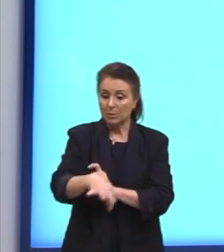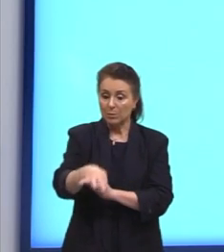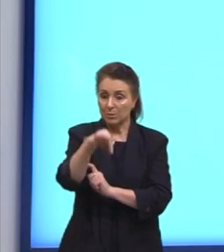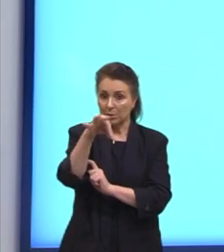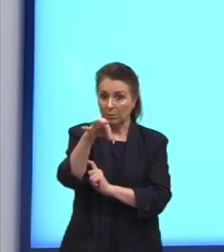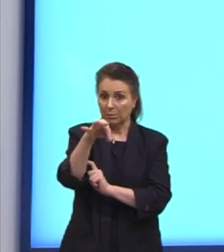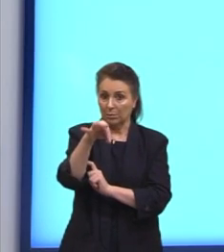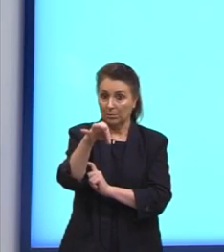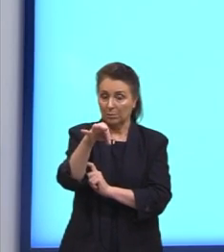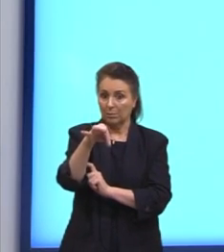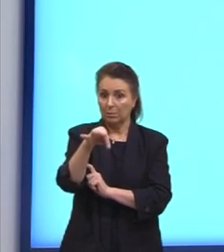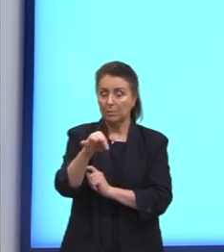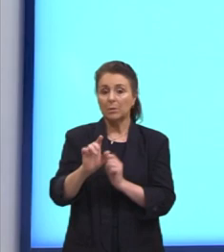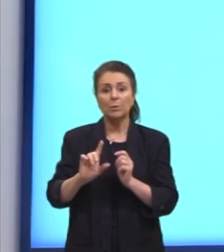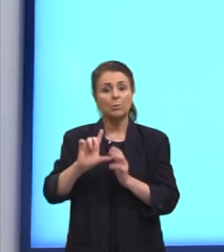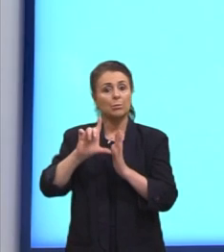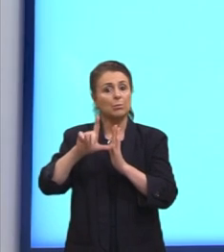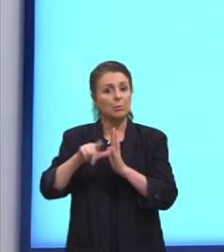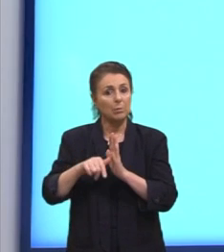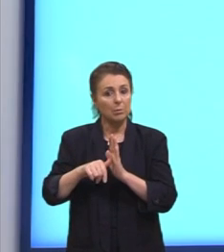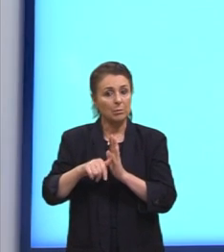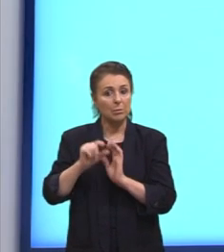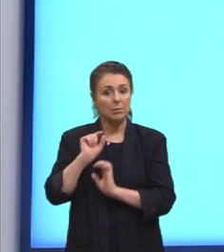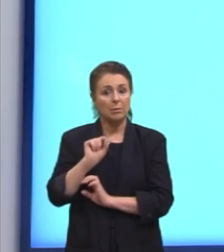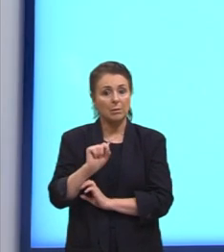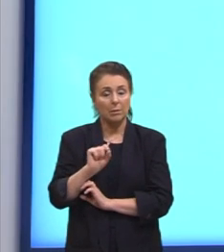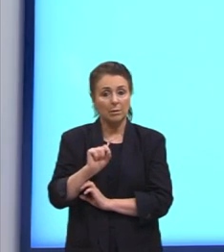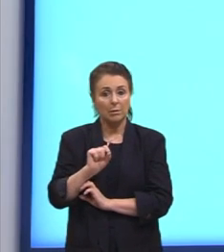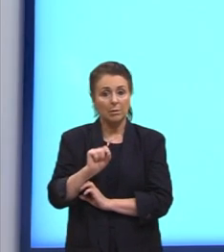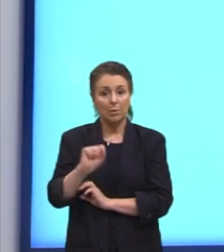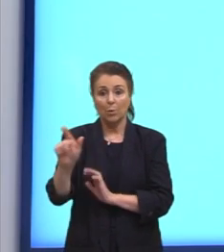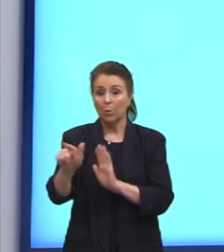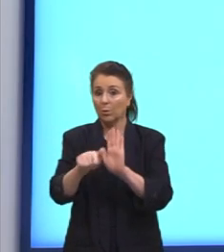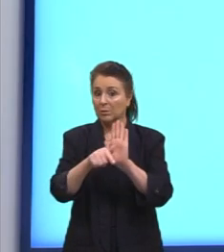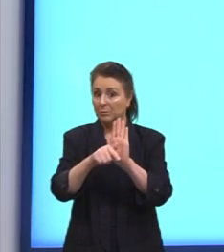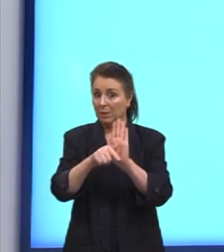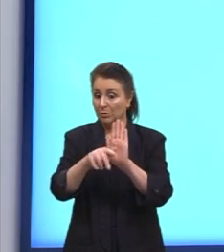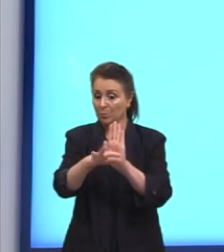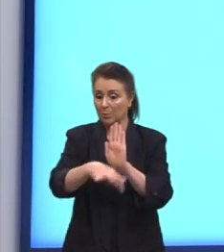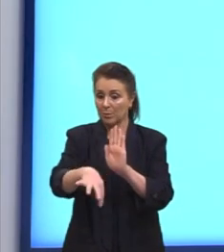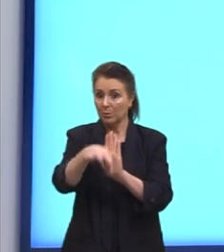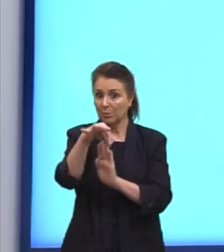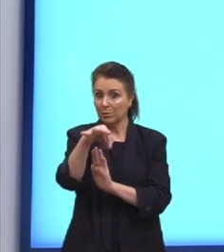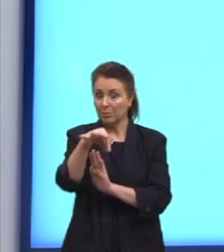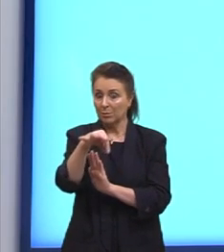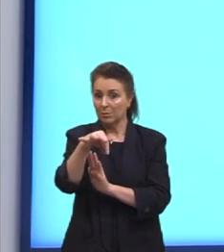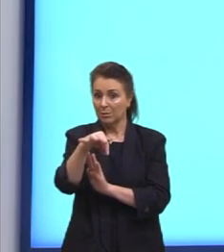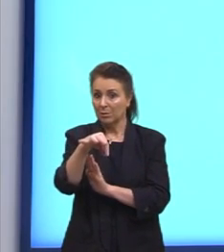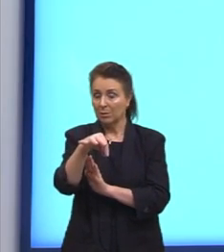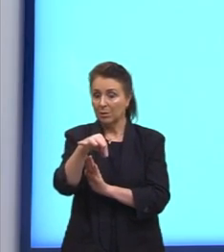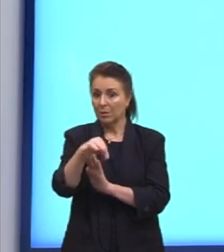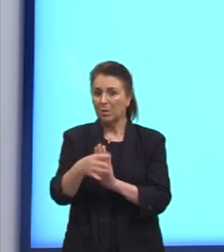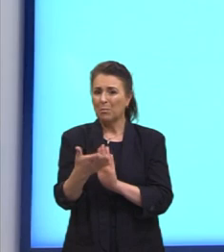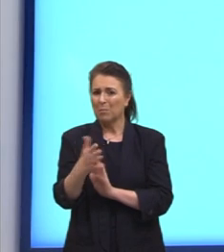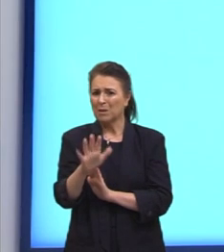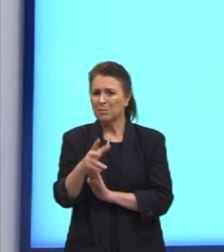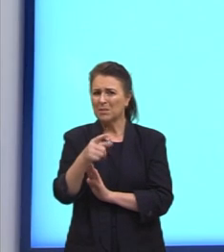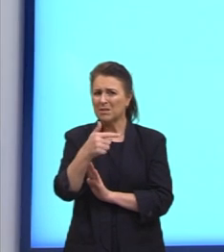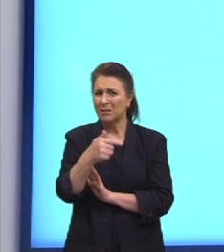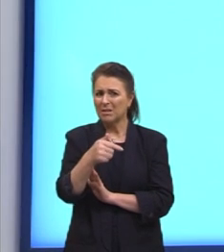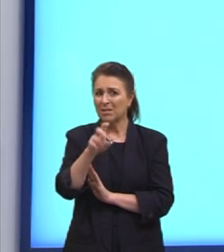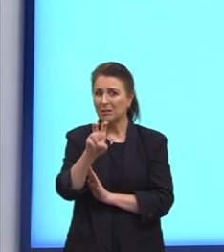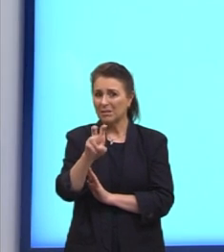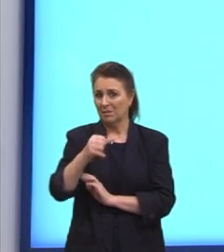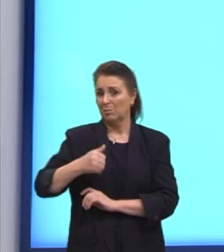E aí vem, né, o próximo caso ali, o sétimo sorteado, seria na faixa dos 75